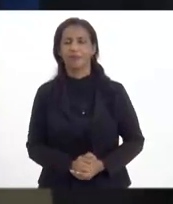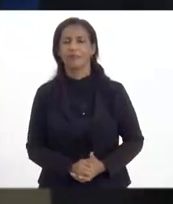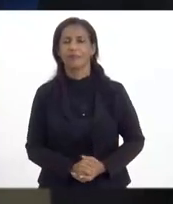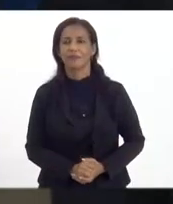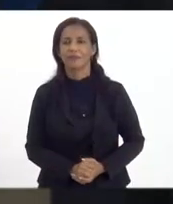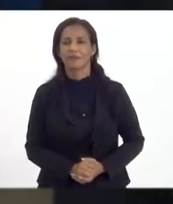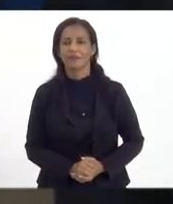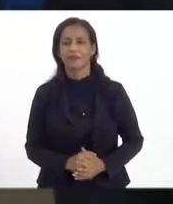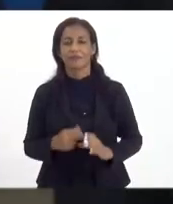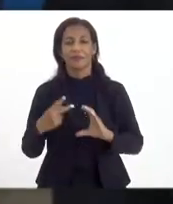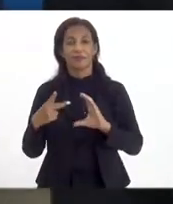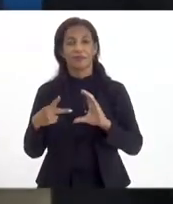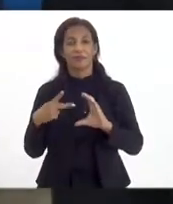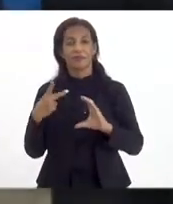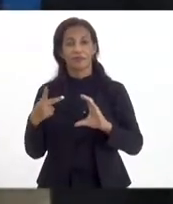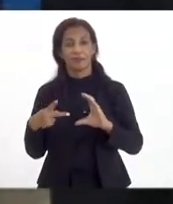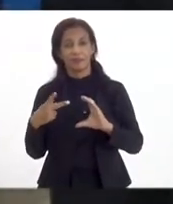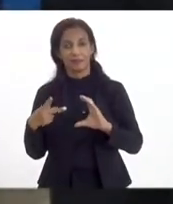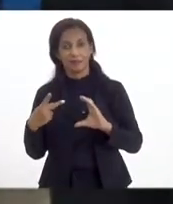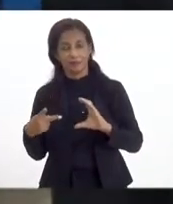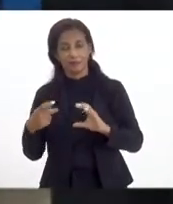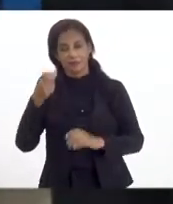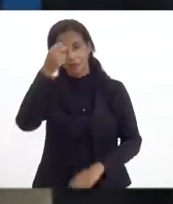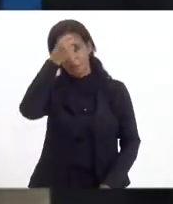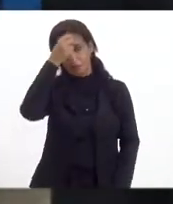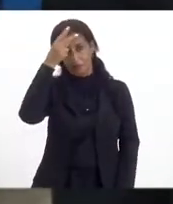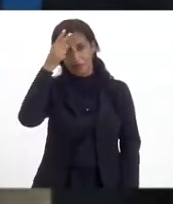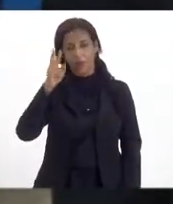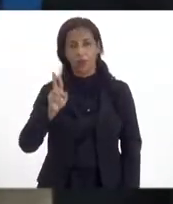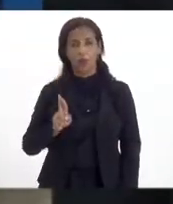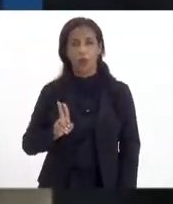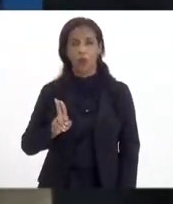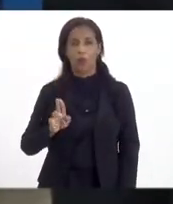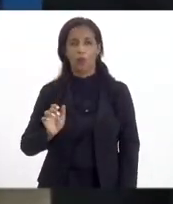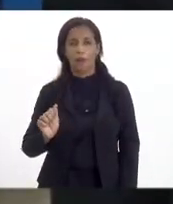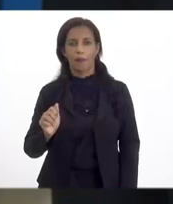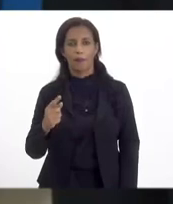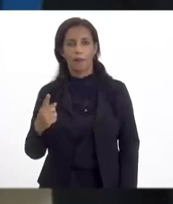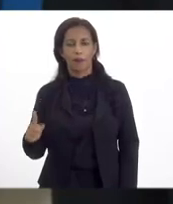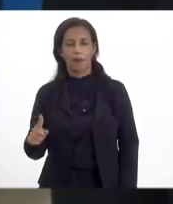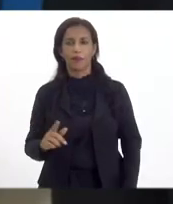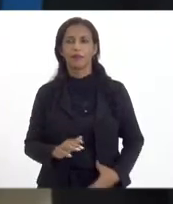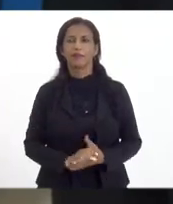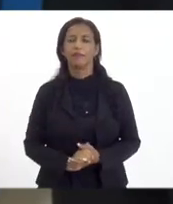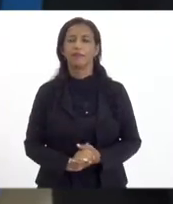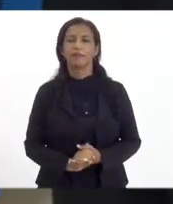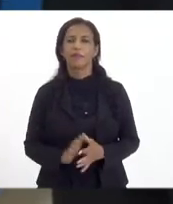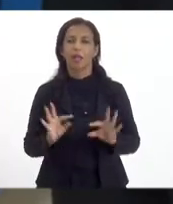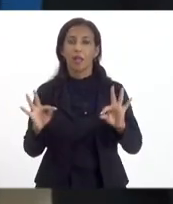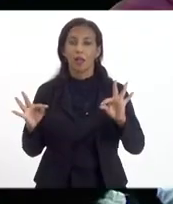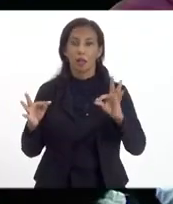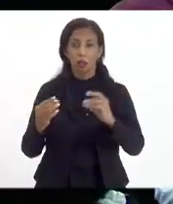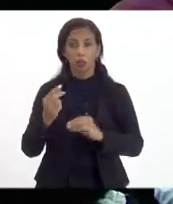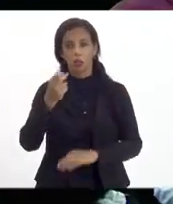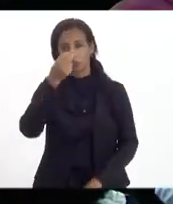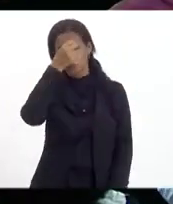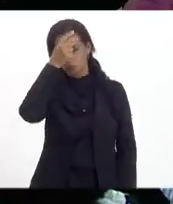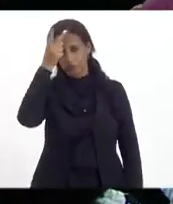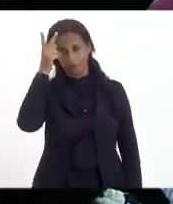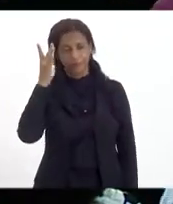da Câmara Municipal, nosso prefeito Rubão, saudando o prefeito, saudar todos os prefeitos presentes,